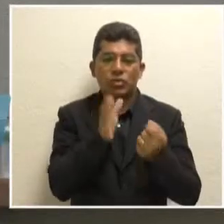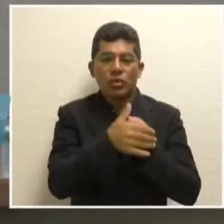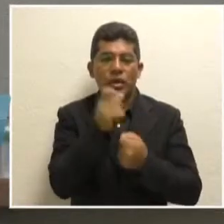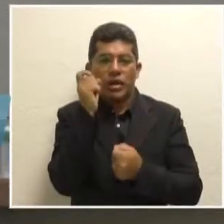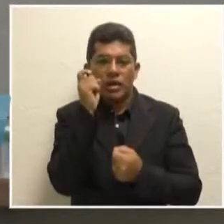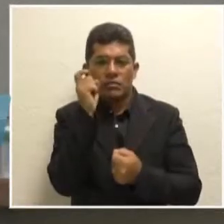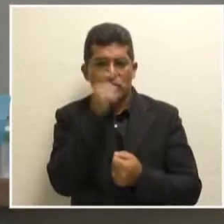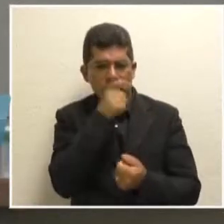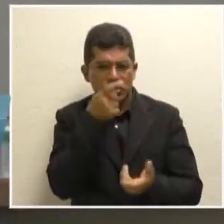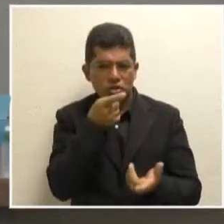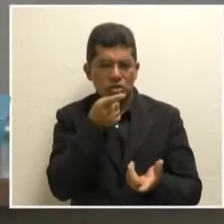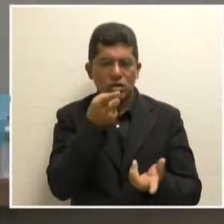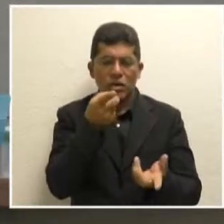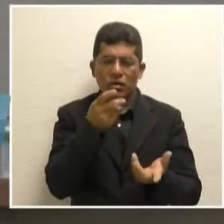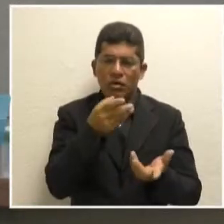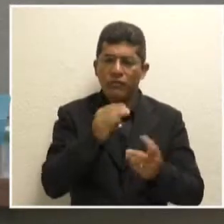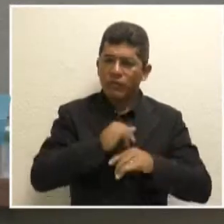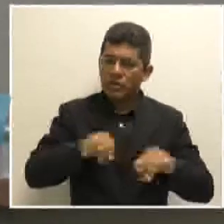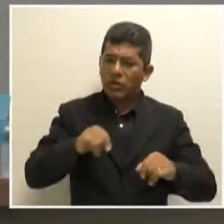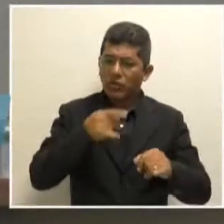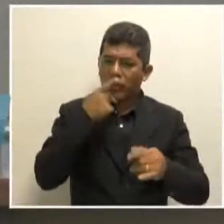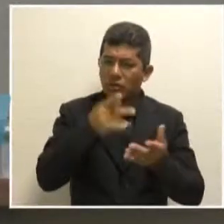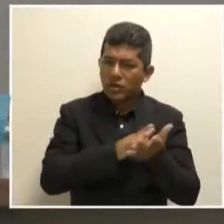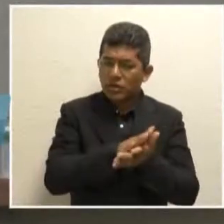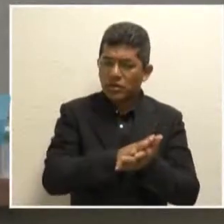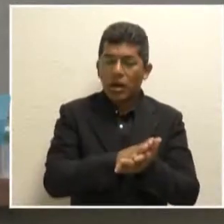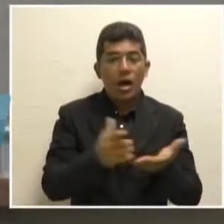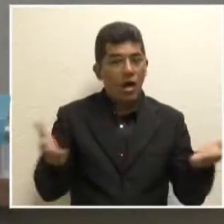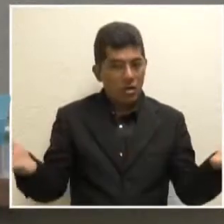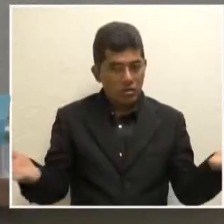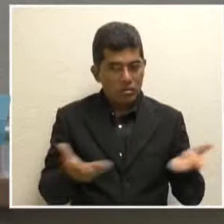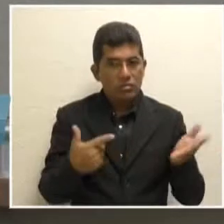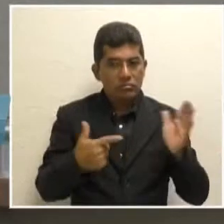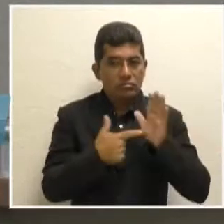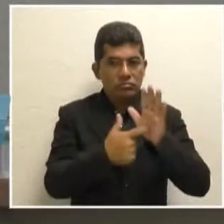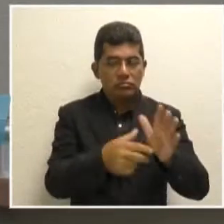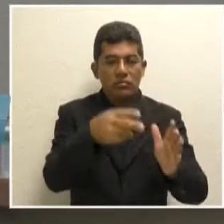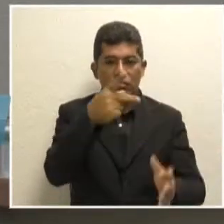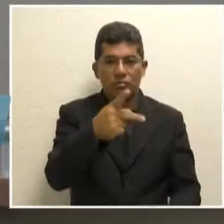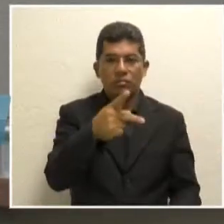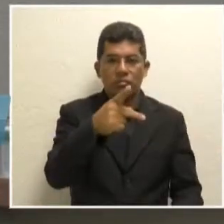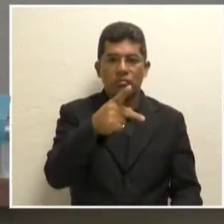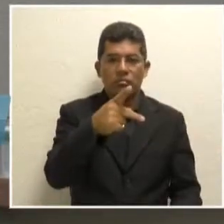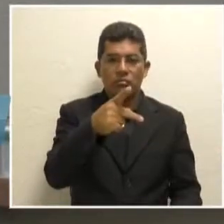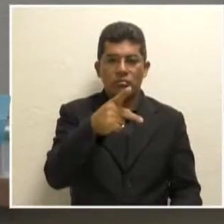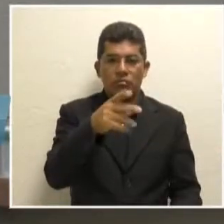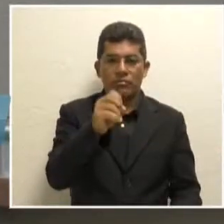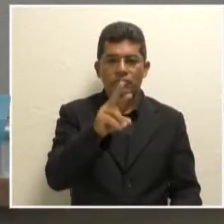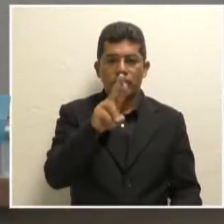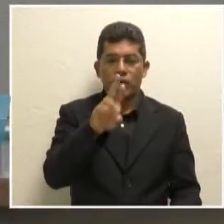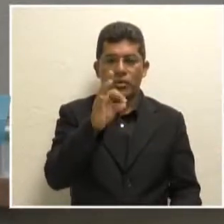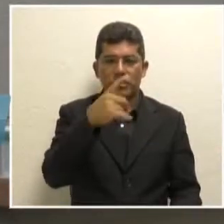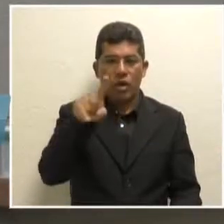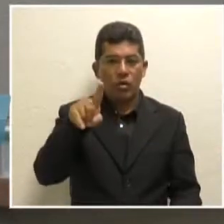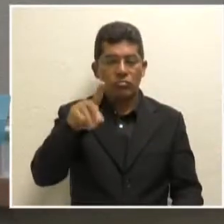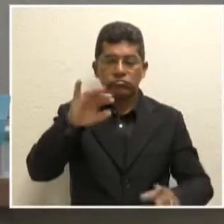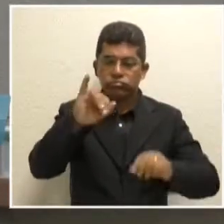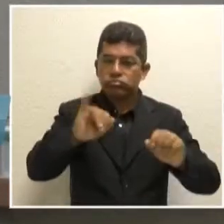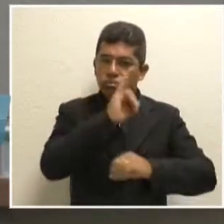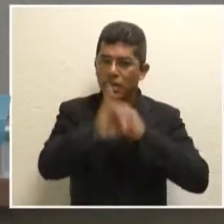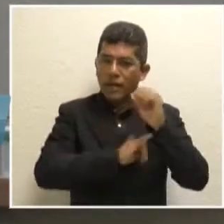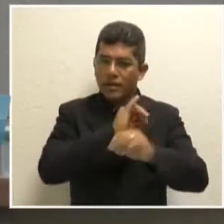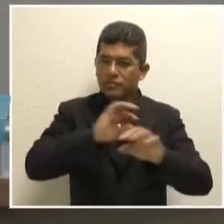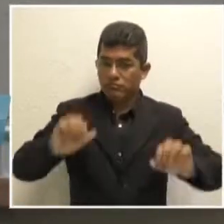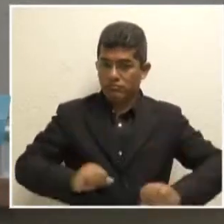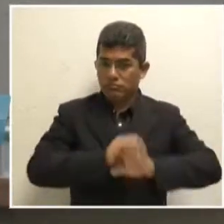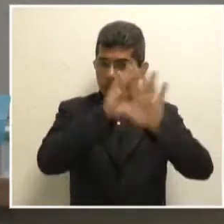agora eu vim trazendo as lâminas do portal do transparência em que eu omitiram a